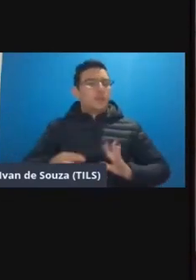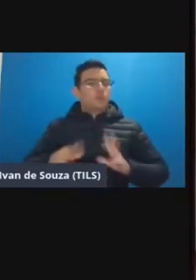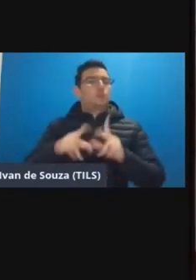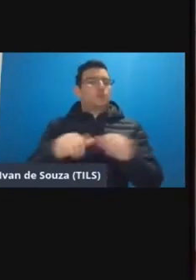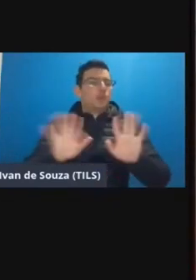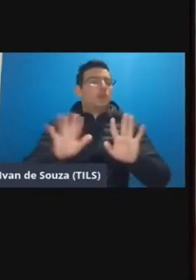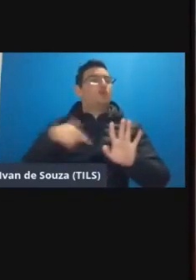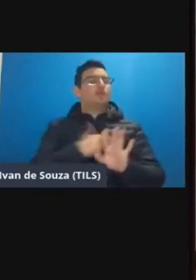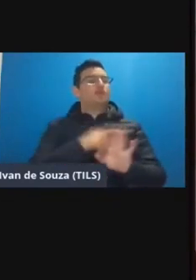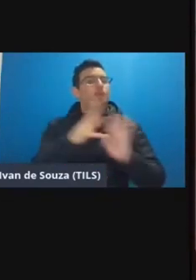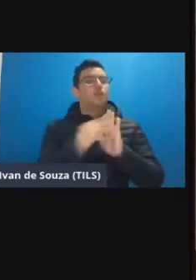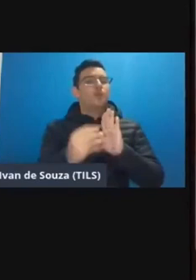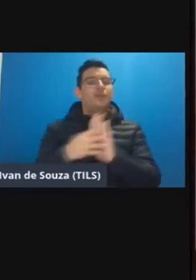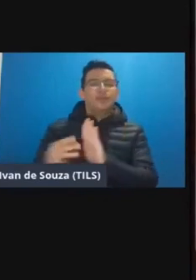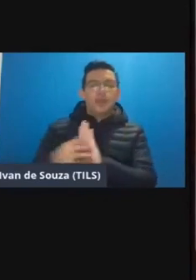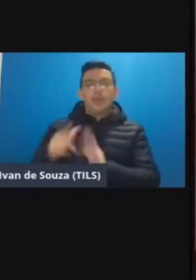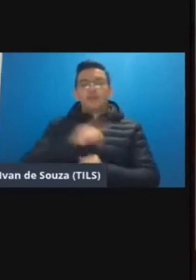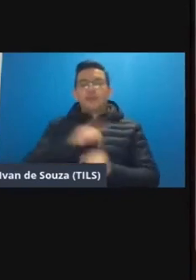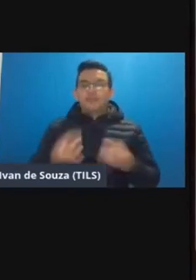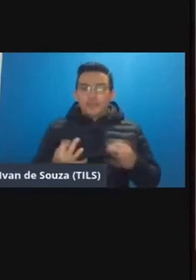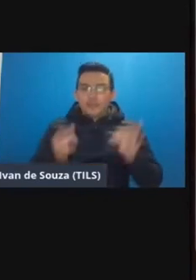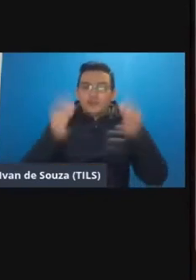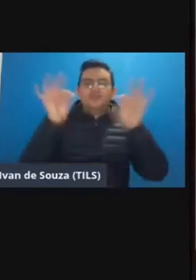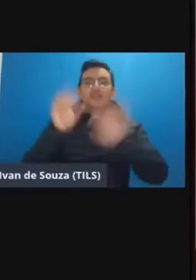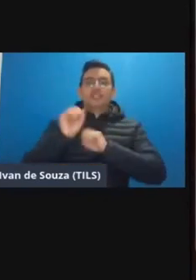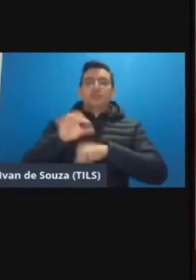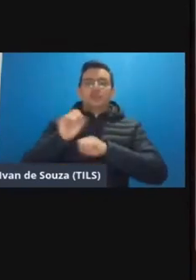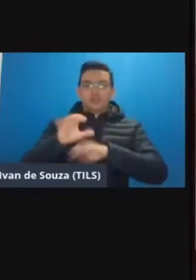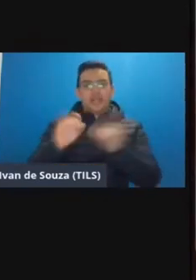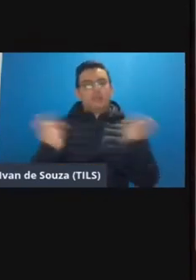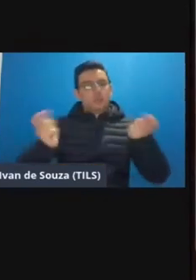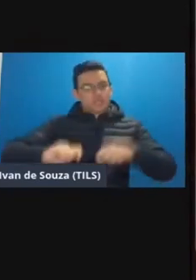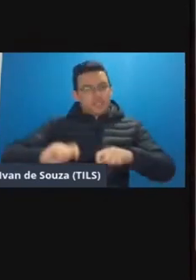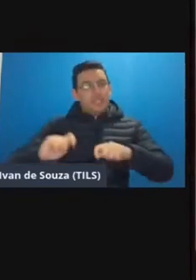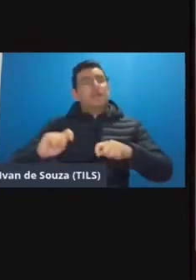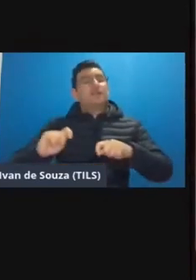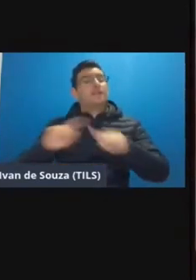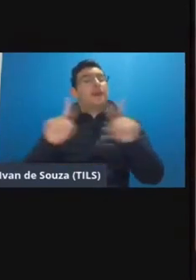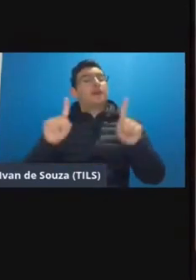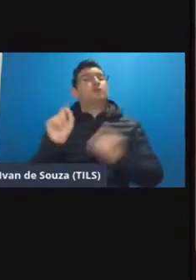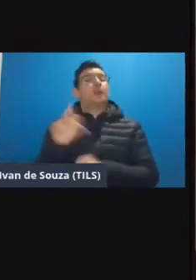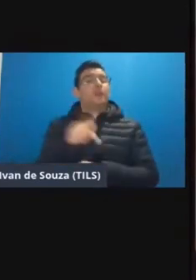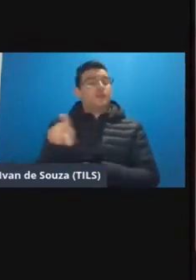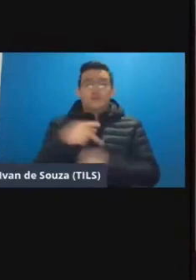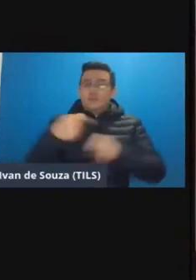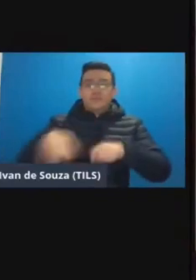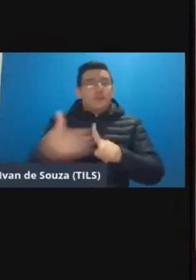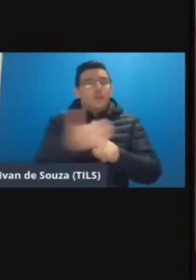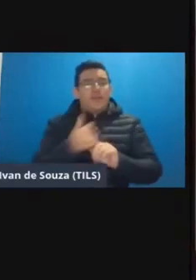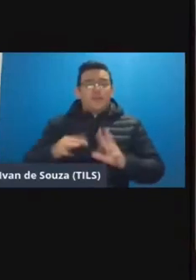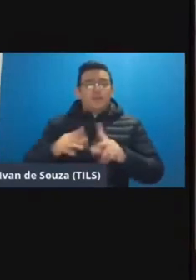a gente traz modelos a gente traz tecnologias educacionais possíveis mas professor ele não precisa dominar